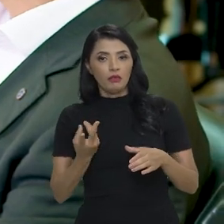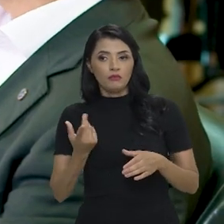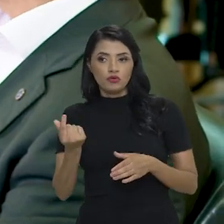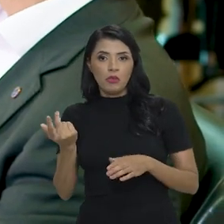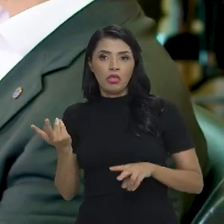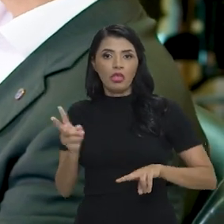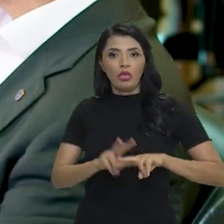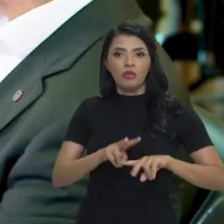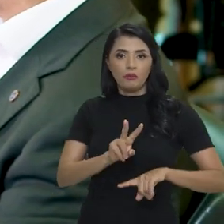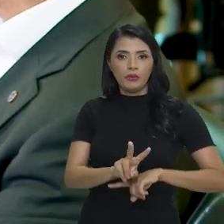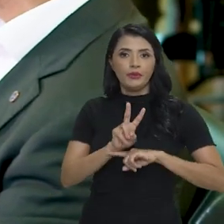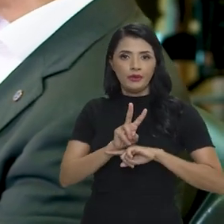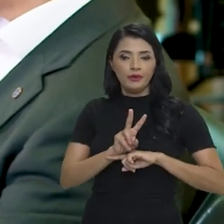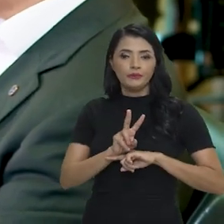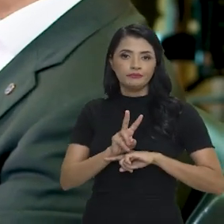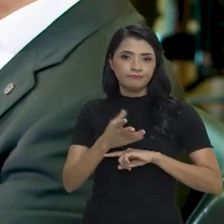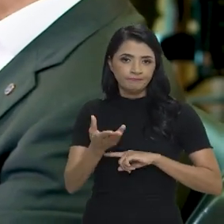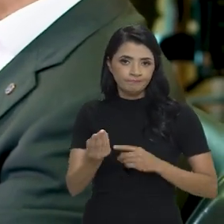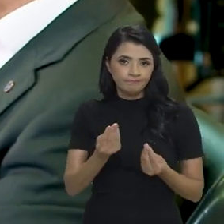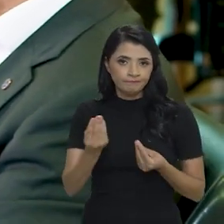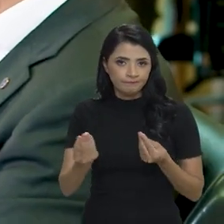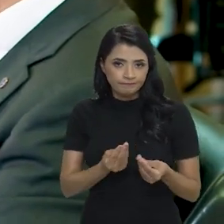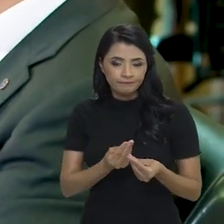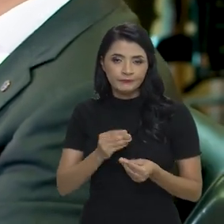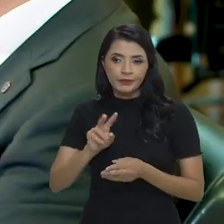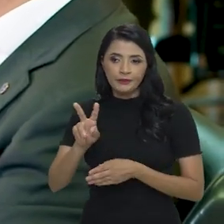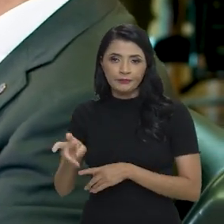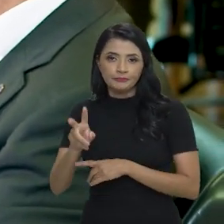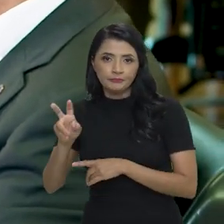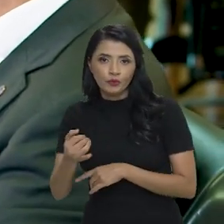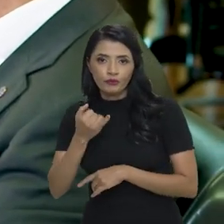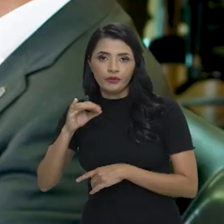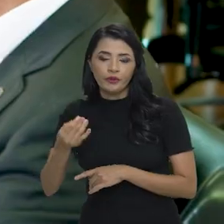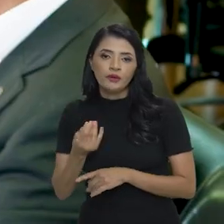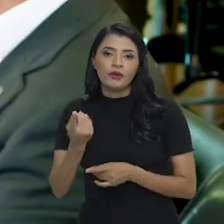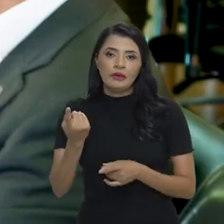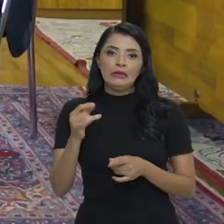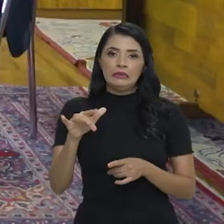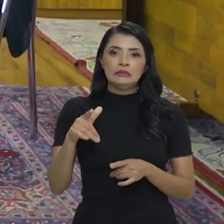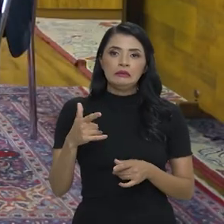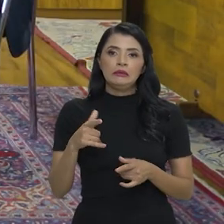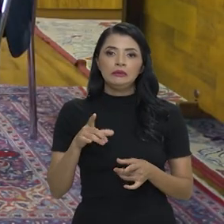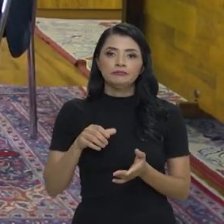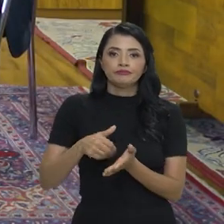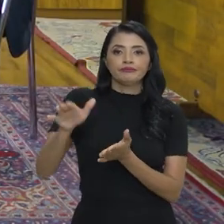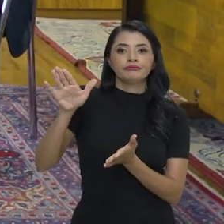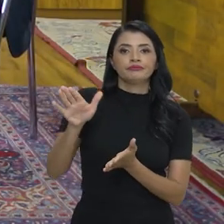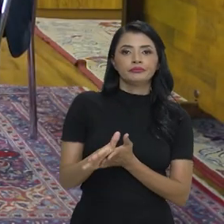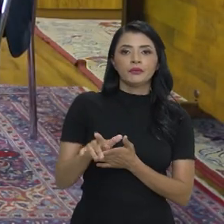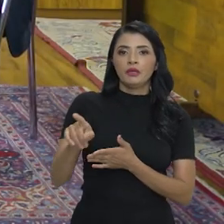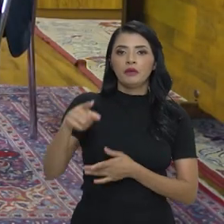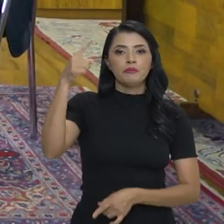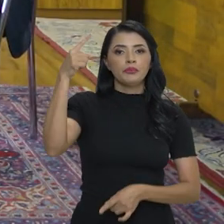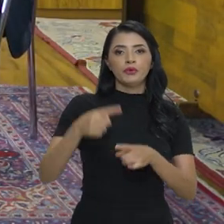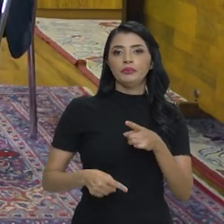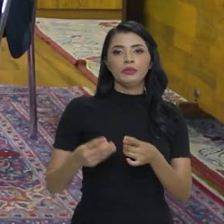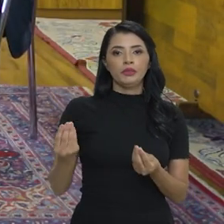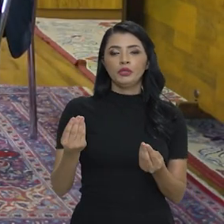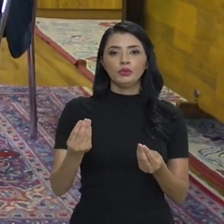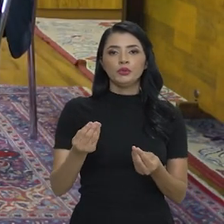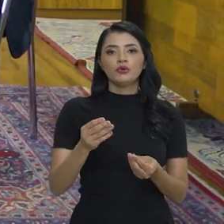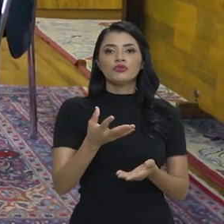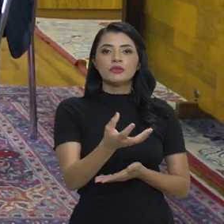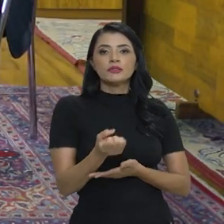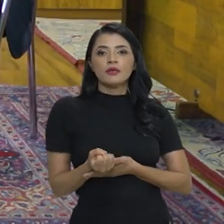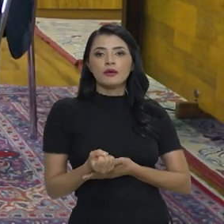prisioneiro nesse empréstimo e, na ocasião da eventualidade da demissão, ele está proibido,